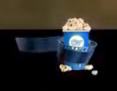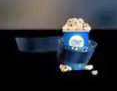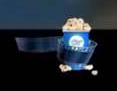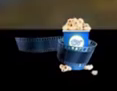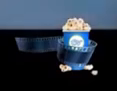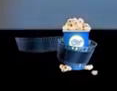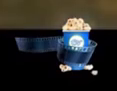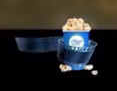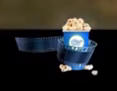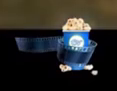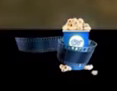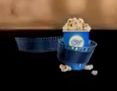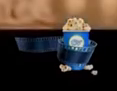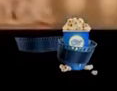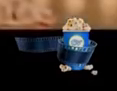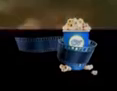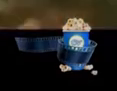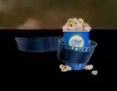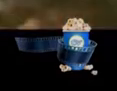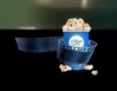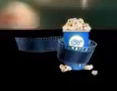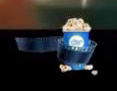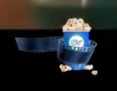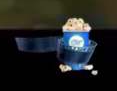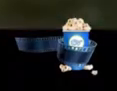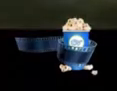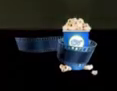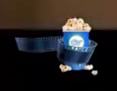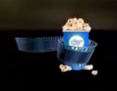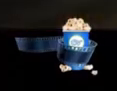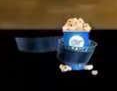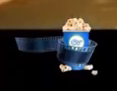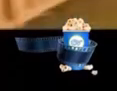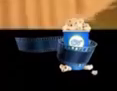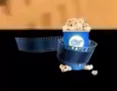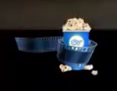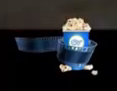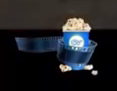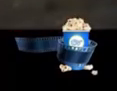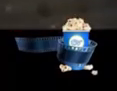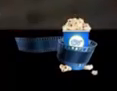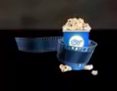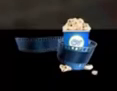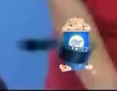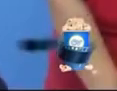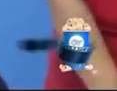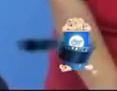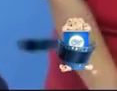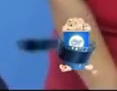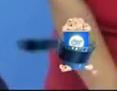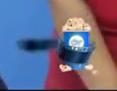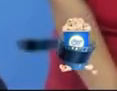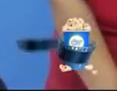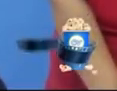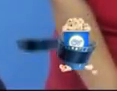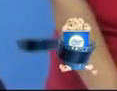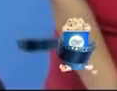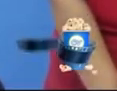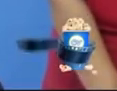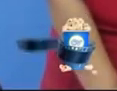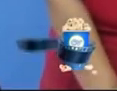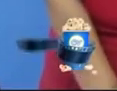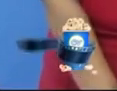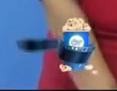Vamos começar a filmar em janeiro. O elenco está completo. E, logicamente, cá entre nós, vai ser